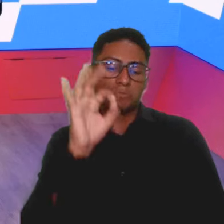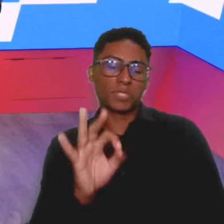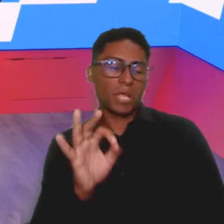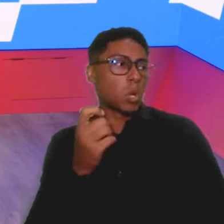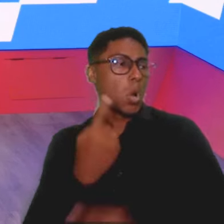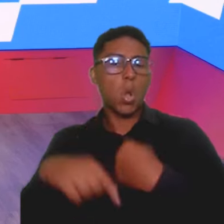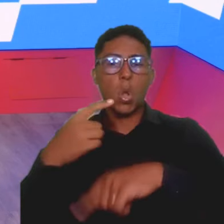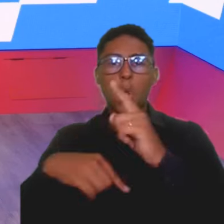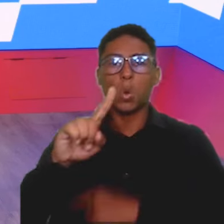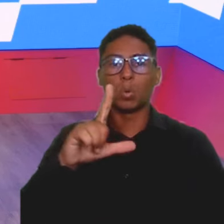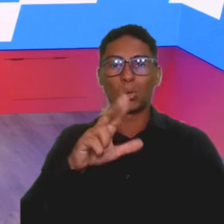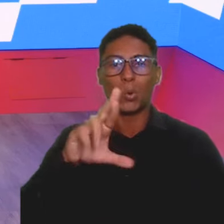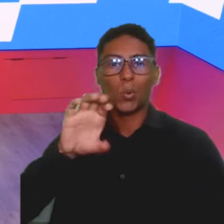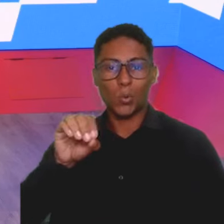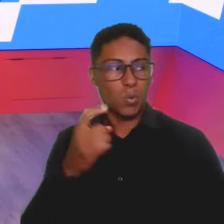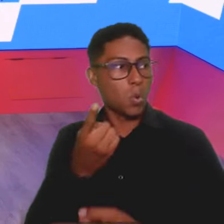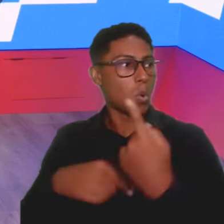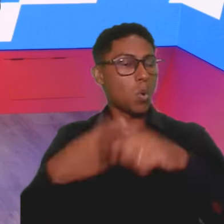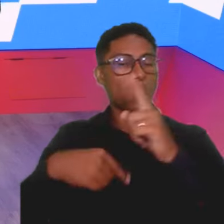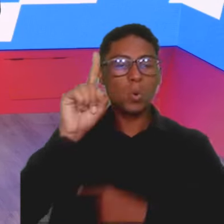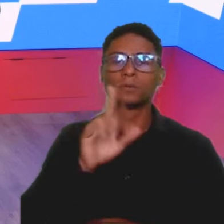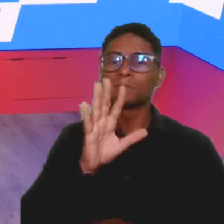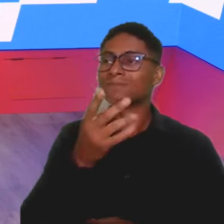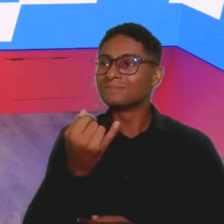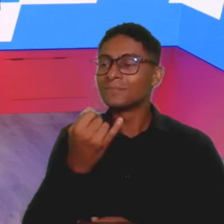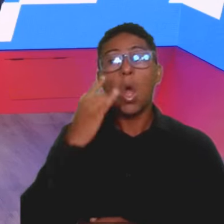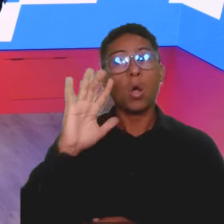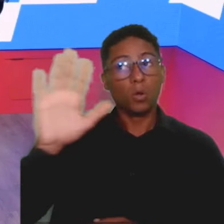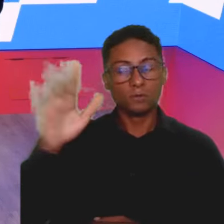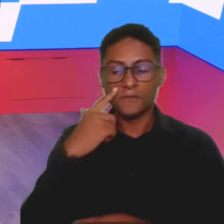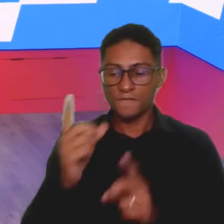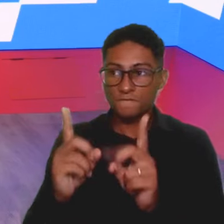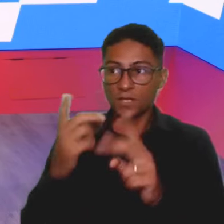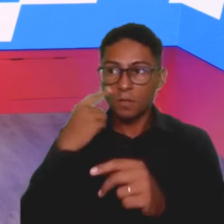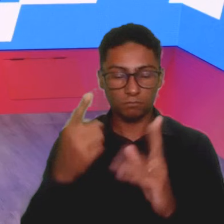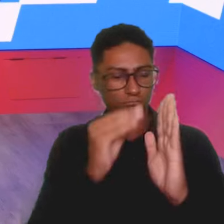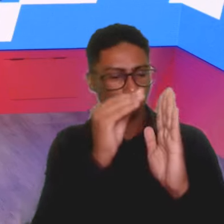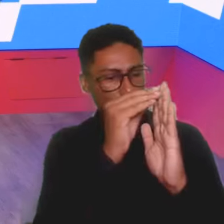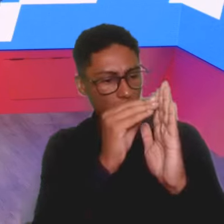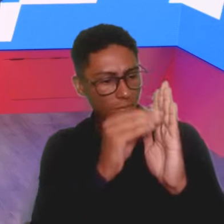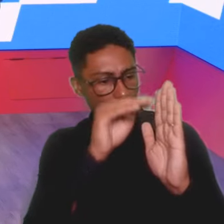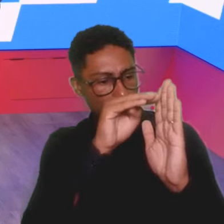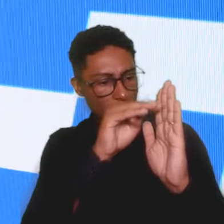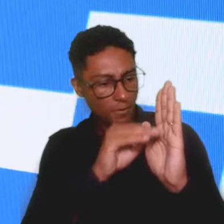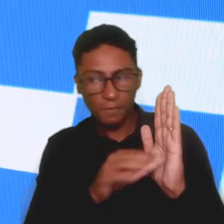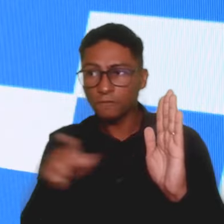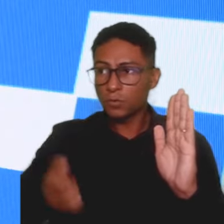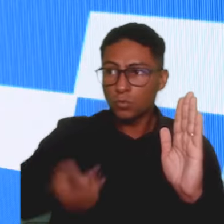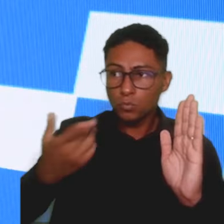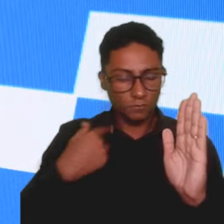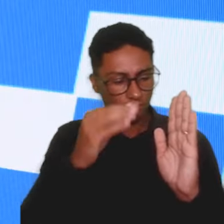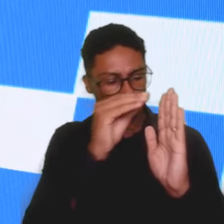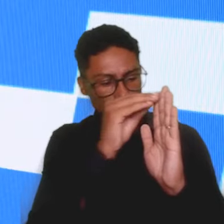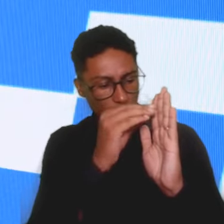e toda vez que você começa a tirar, começa a estruturar o preço de venda dele, começa a olhar para as despesas e custos dele, vai